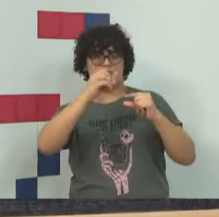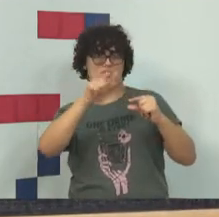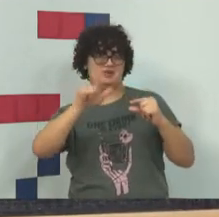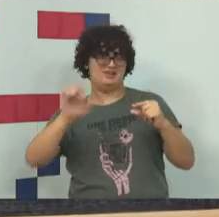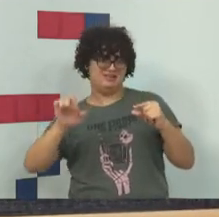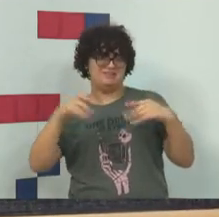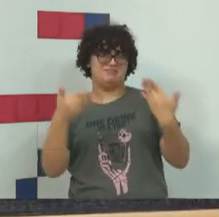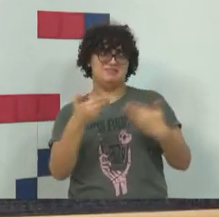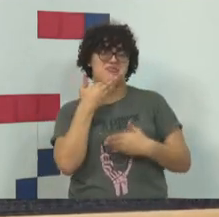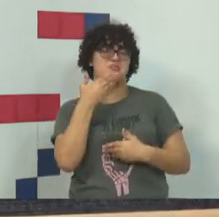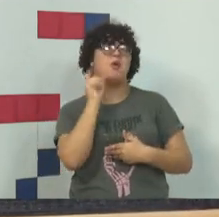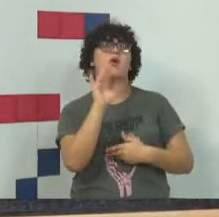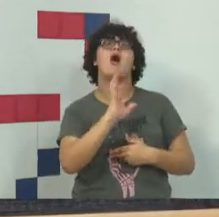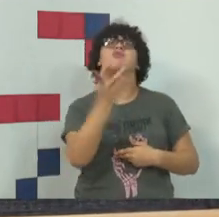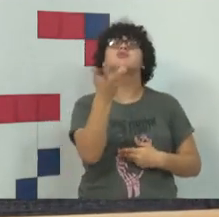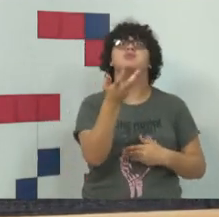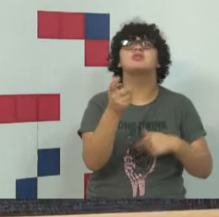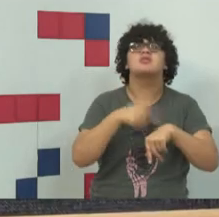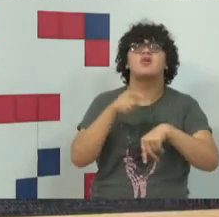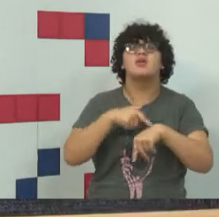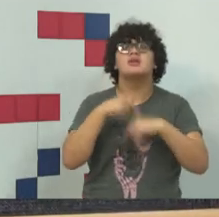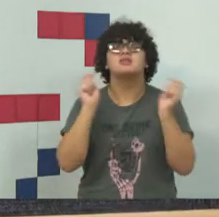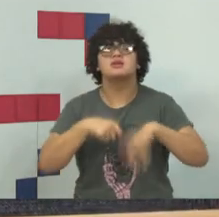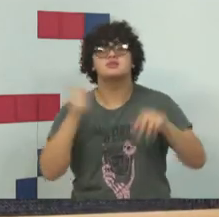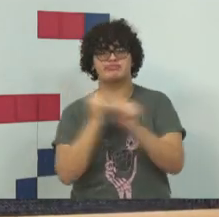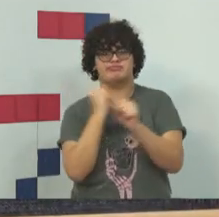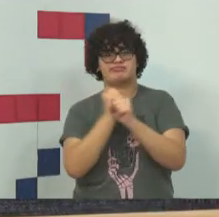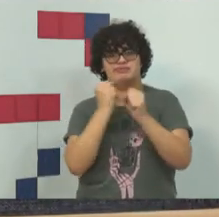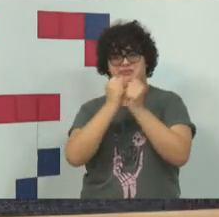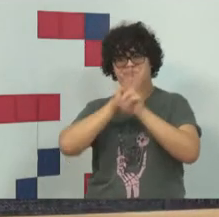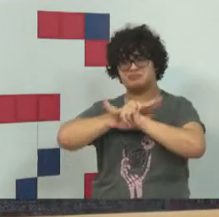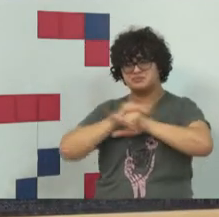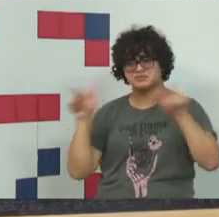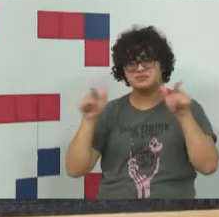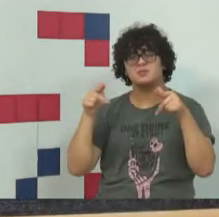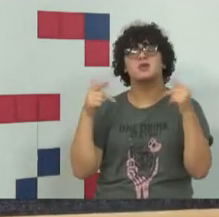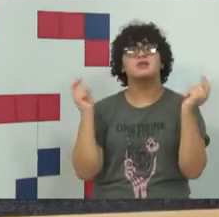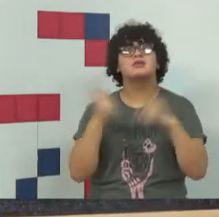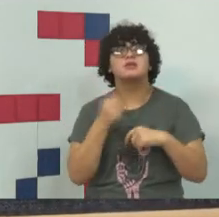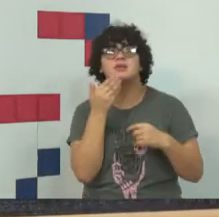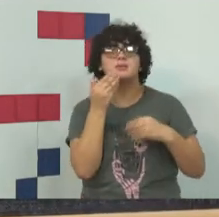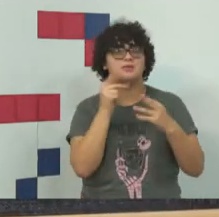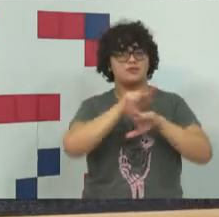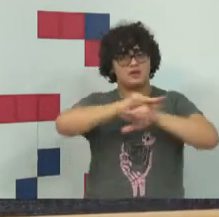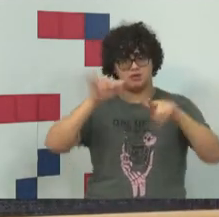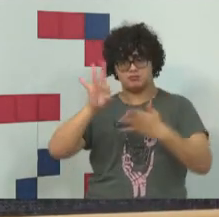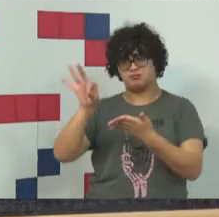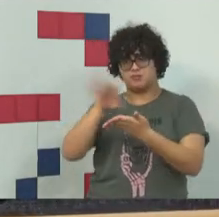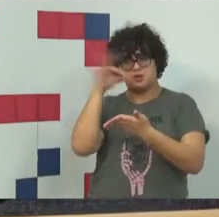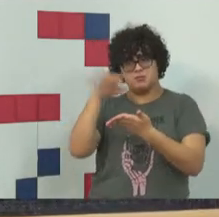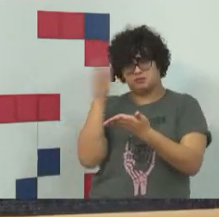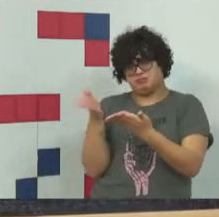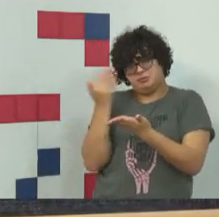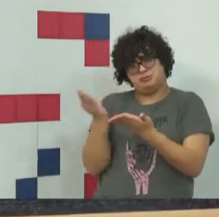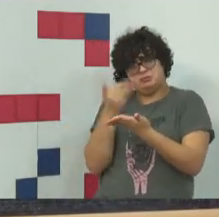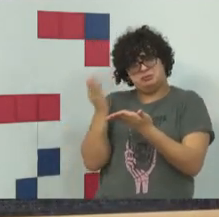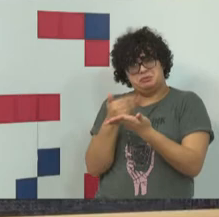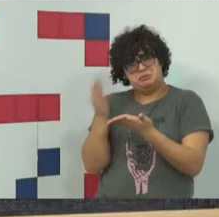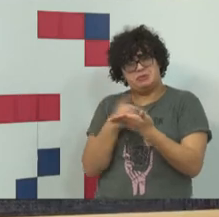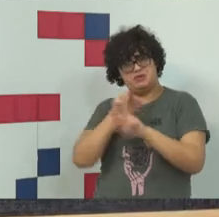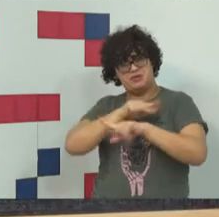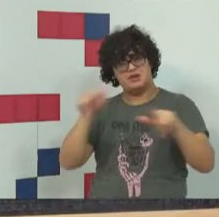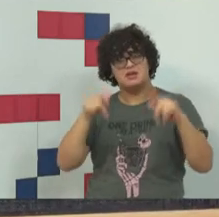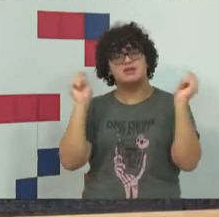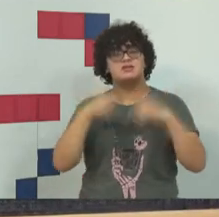o que acontecia? A campanha eleitoral construía dezenas de milhares de páginas de internet com